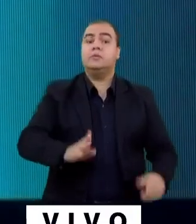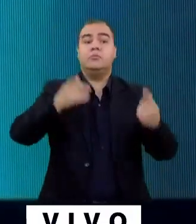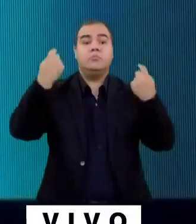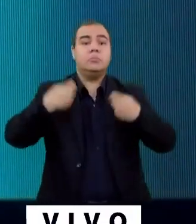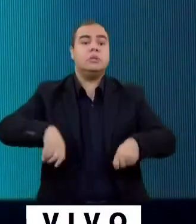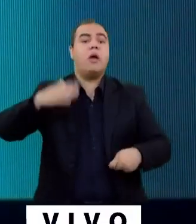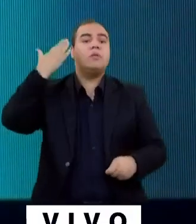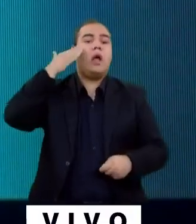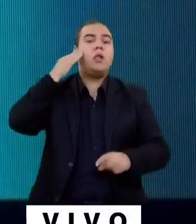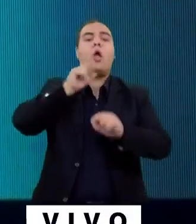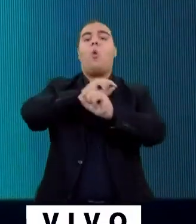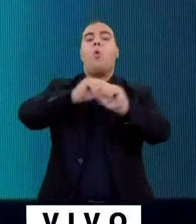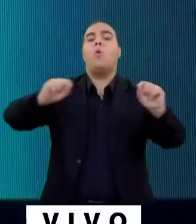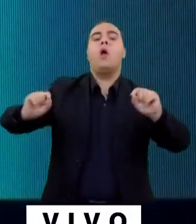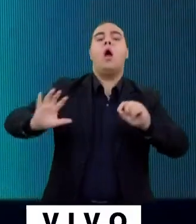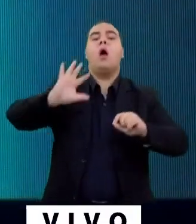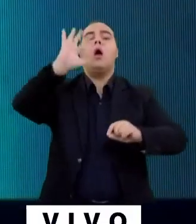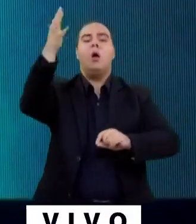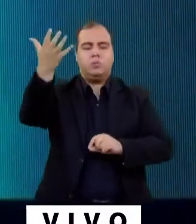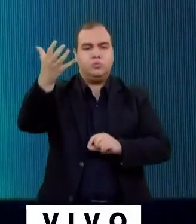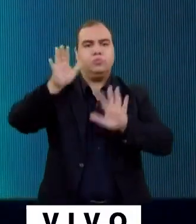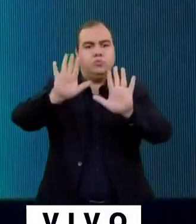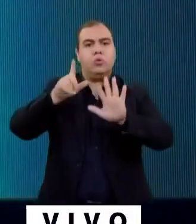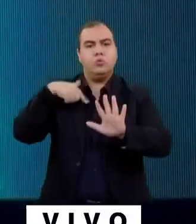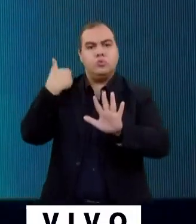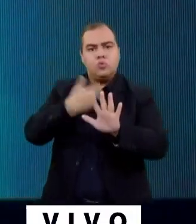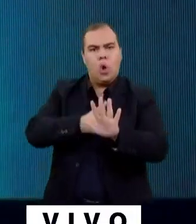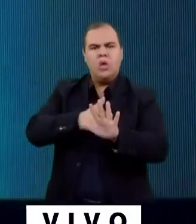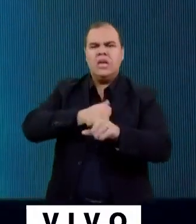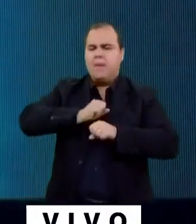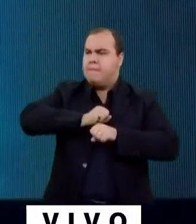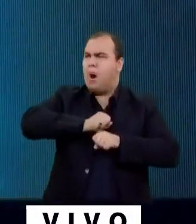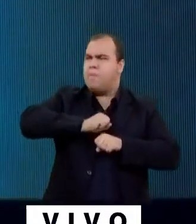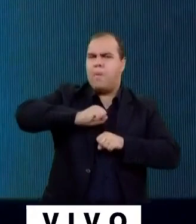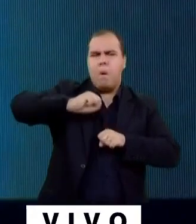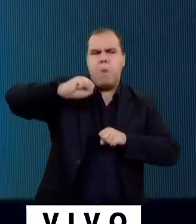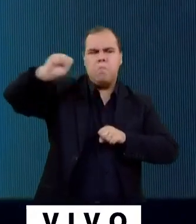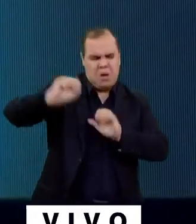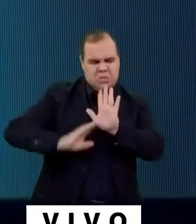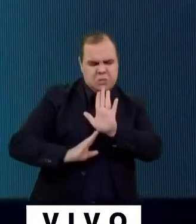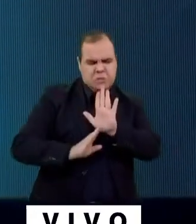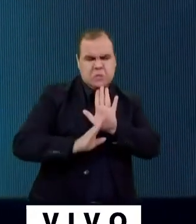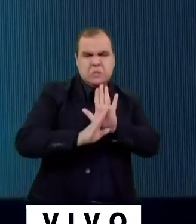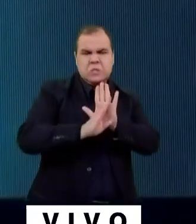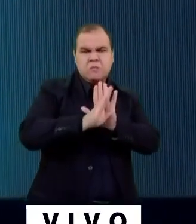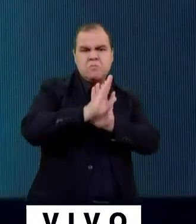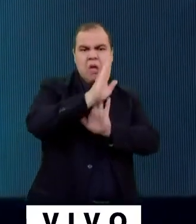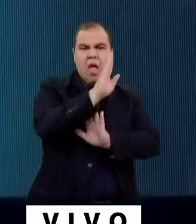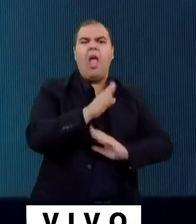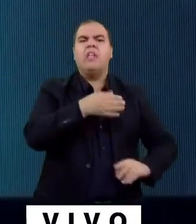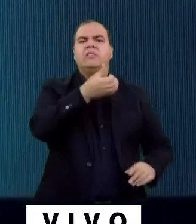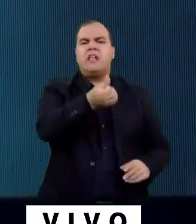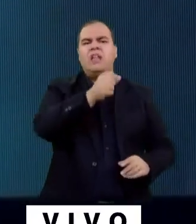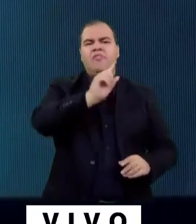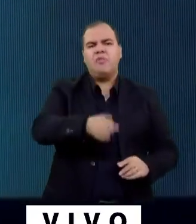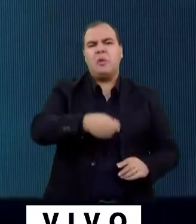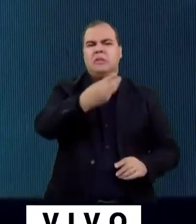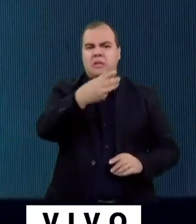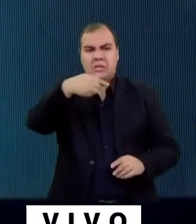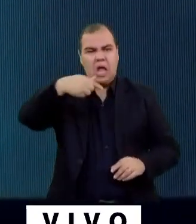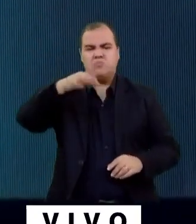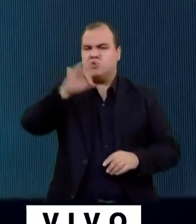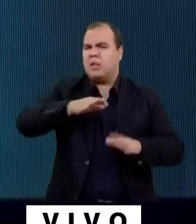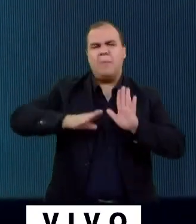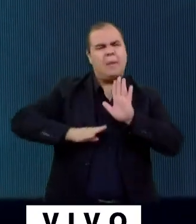está acontecendo. Nós tínhamos o maior pulso de crescimento do mundo. Crescíamos 6,7% ao ano, meio século, entre os anos